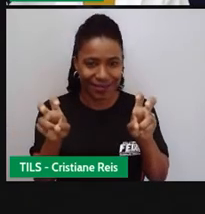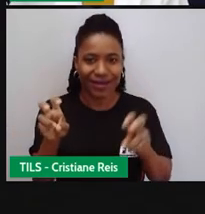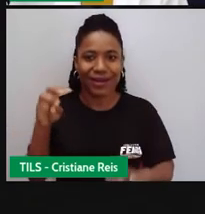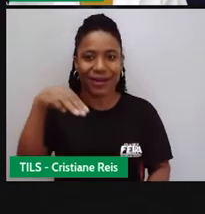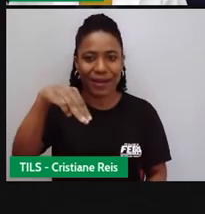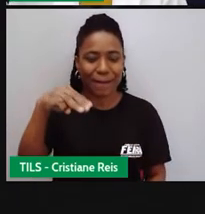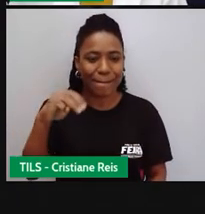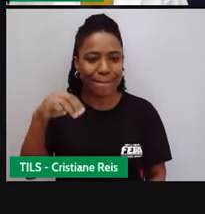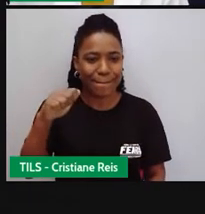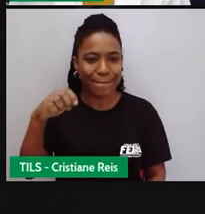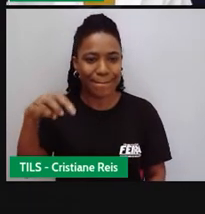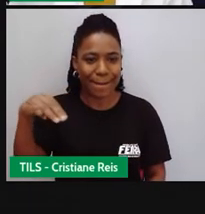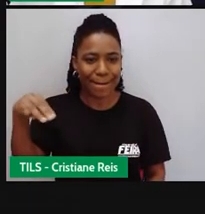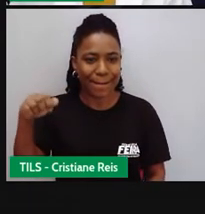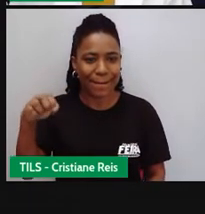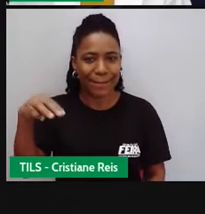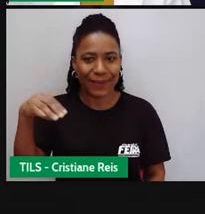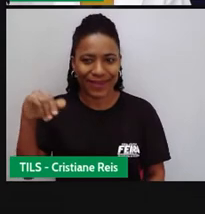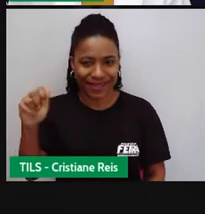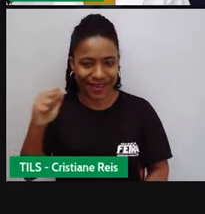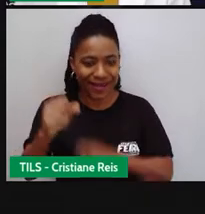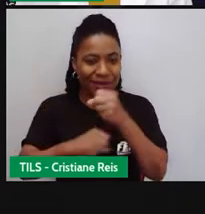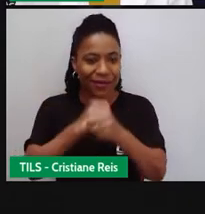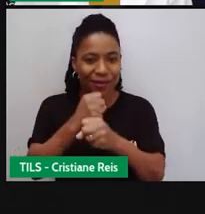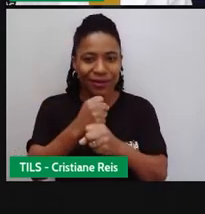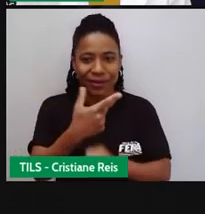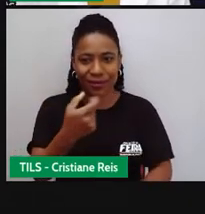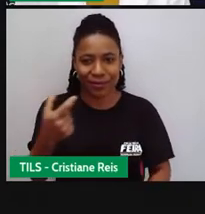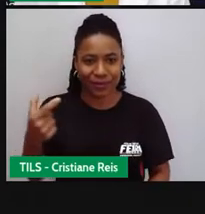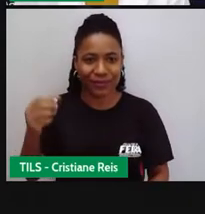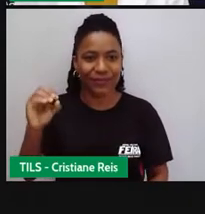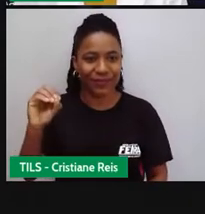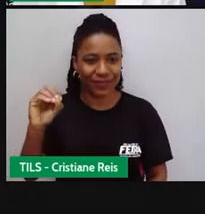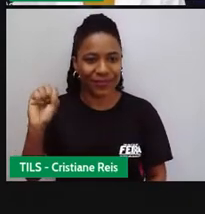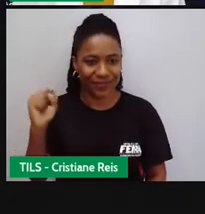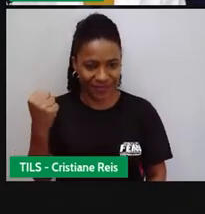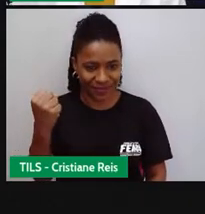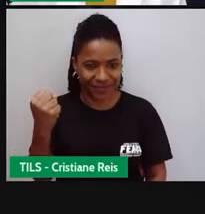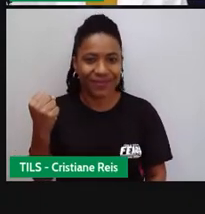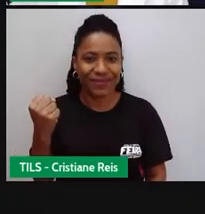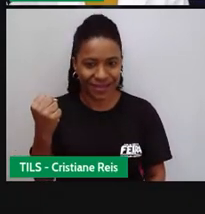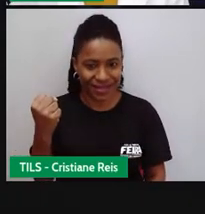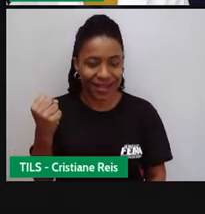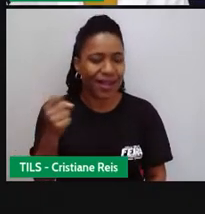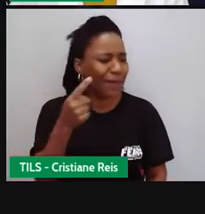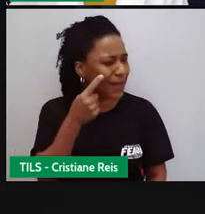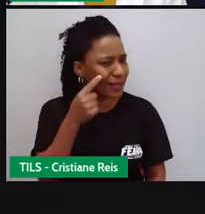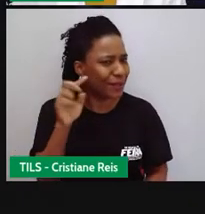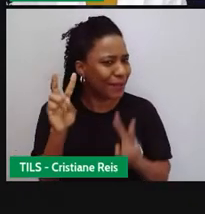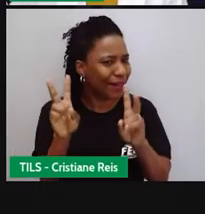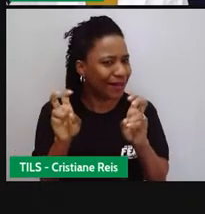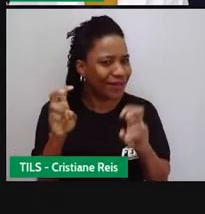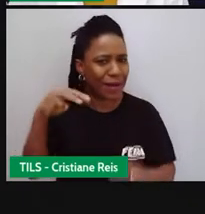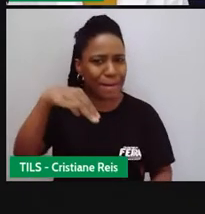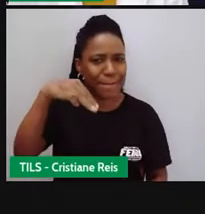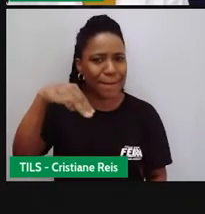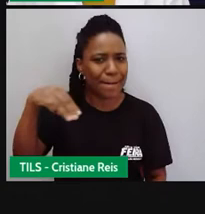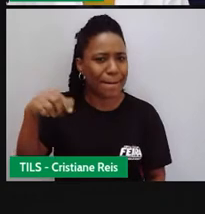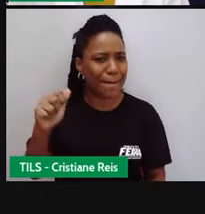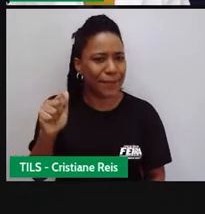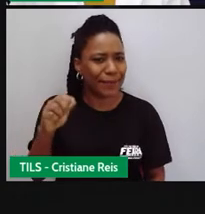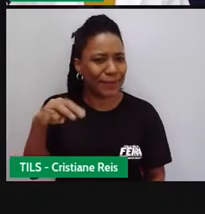2008. Inclusive, essa expressão, Mamma Mia, não é do inglês. É do italiano.